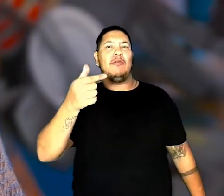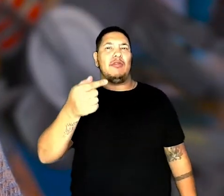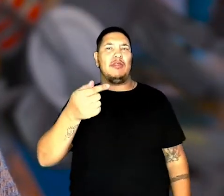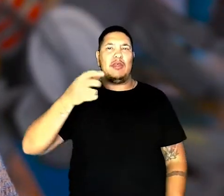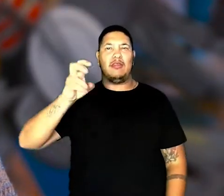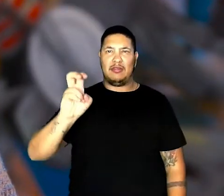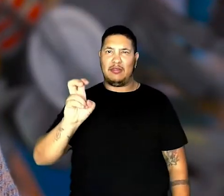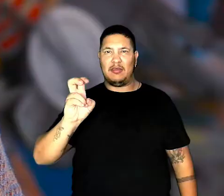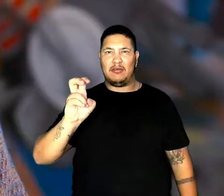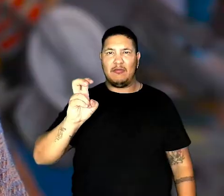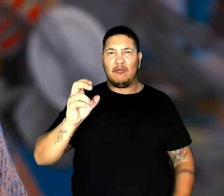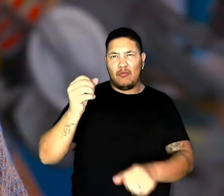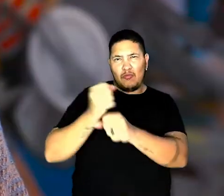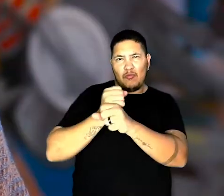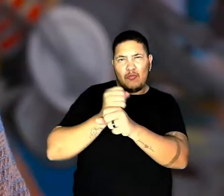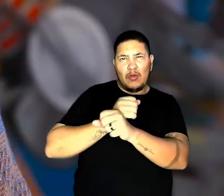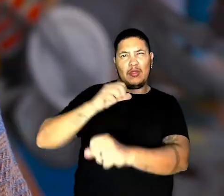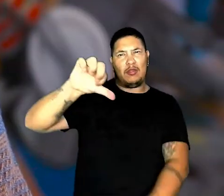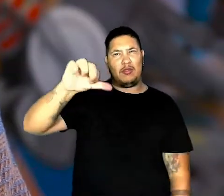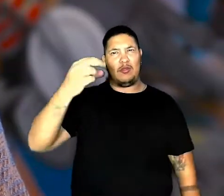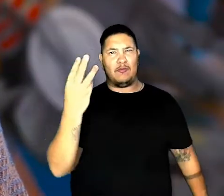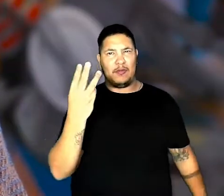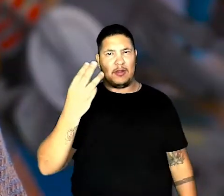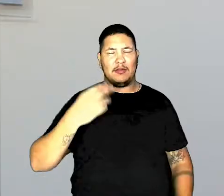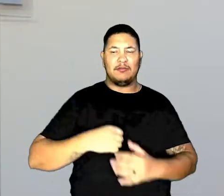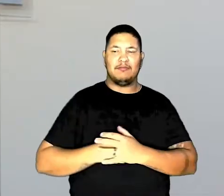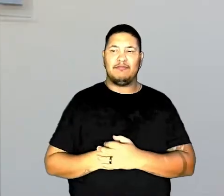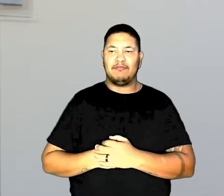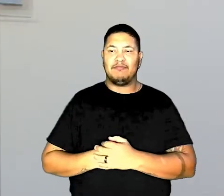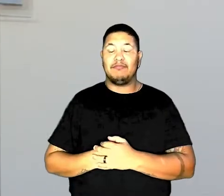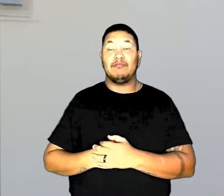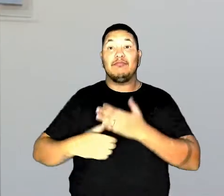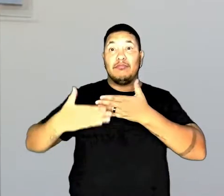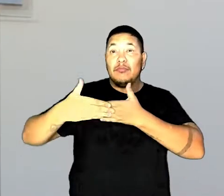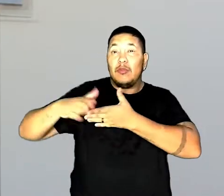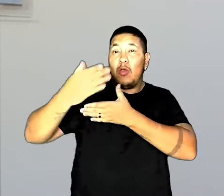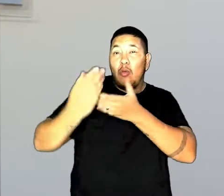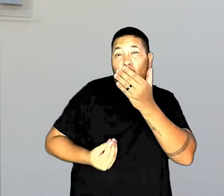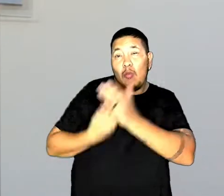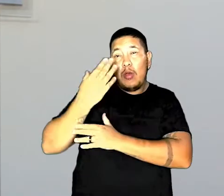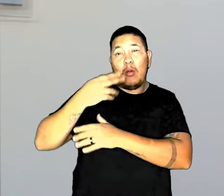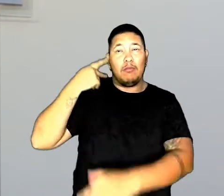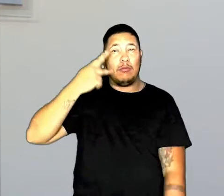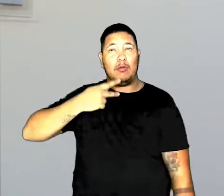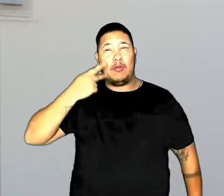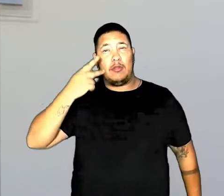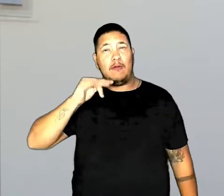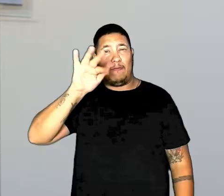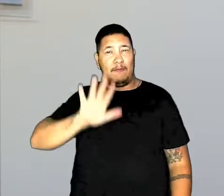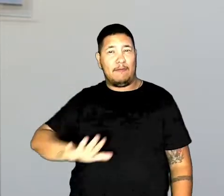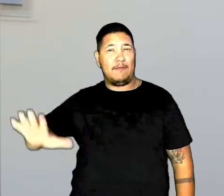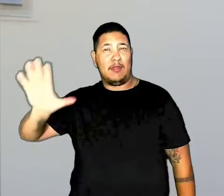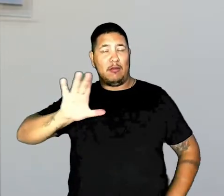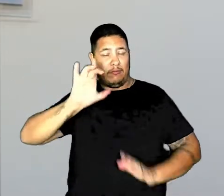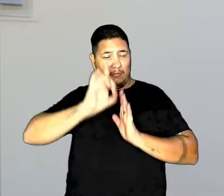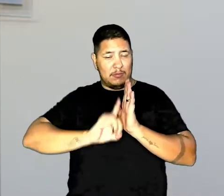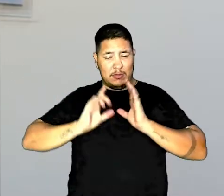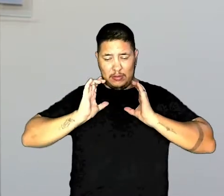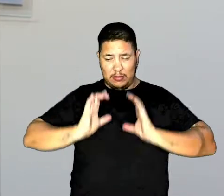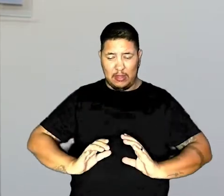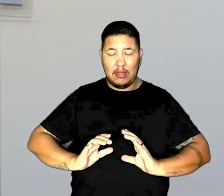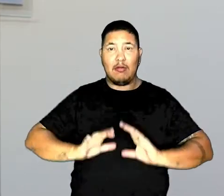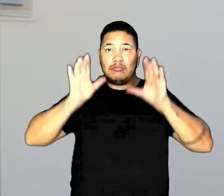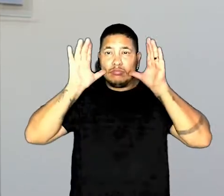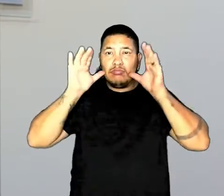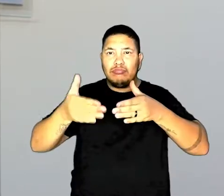75 de 93. A partir daí, começou a nascer a Procuradoria Federal dos Direitos